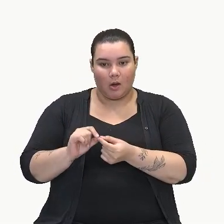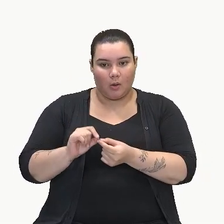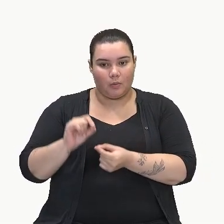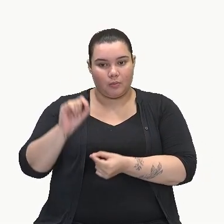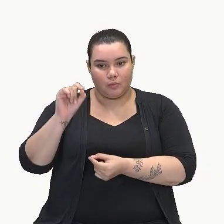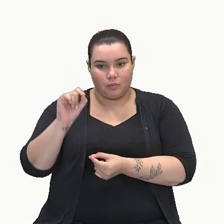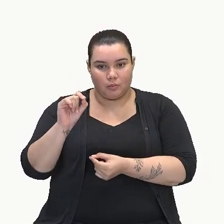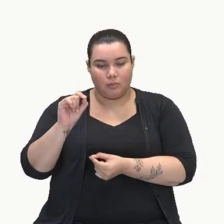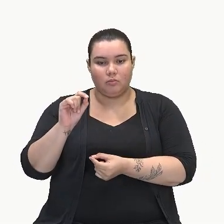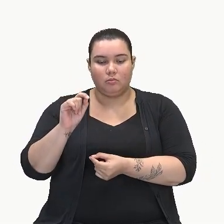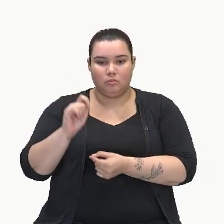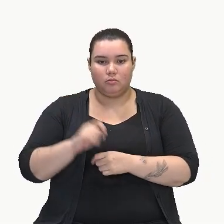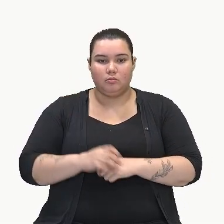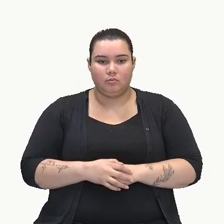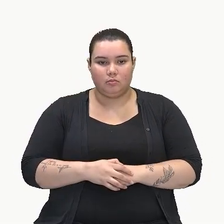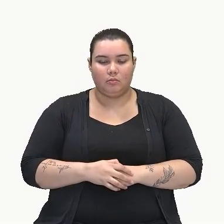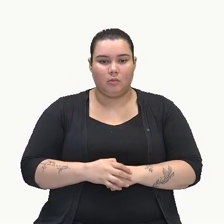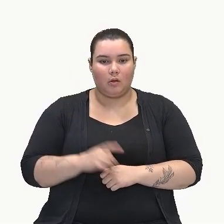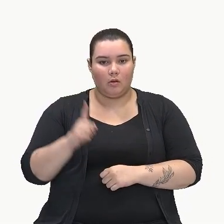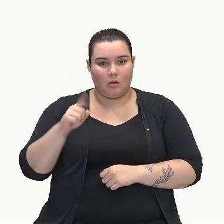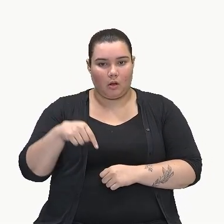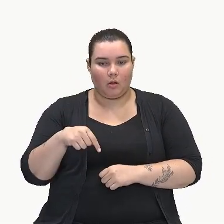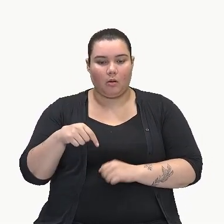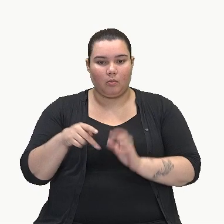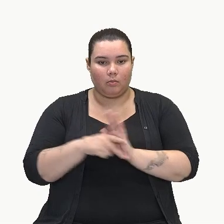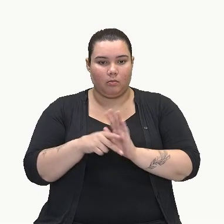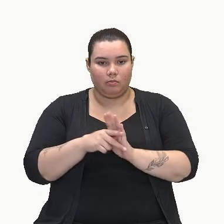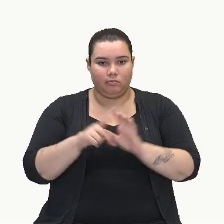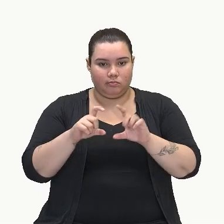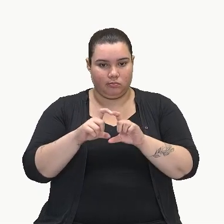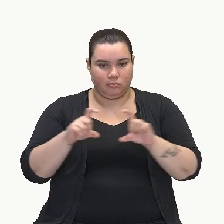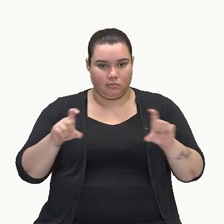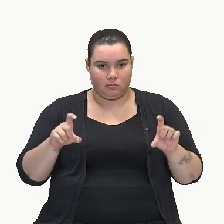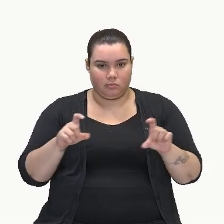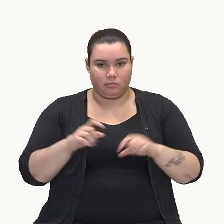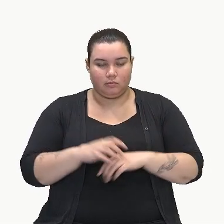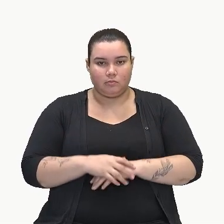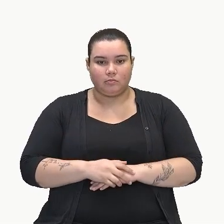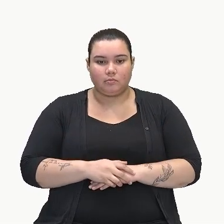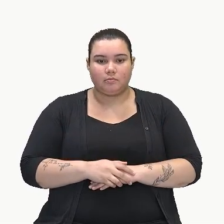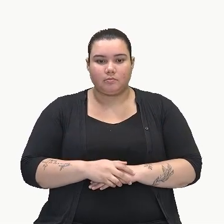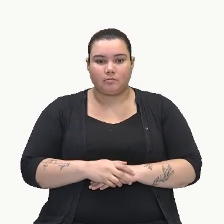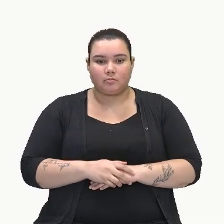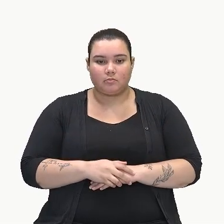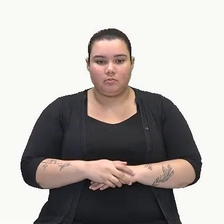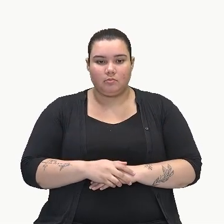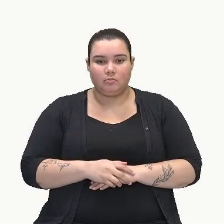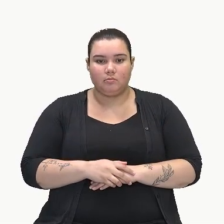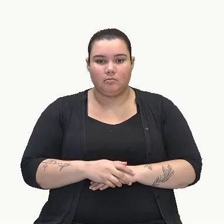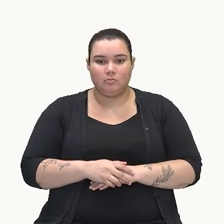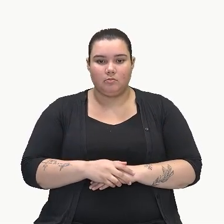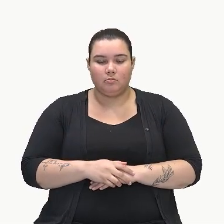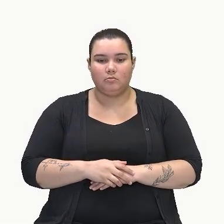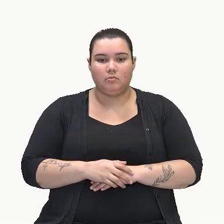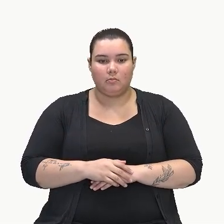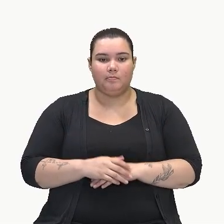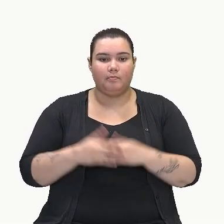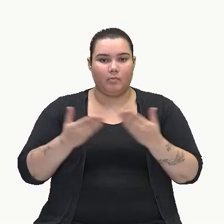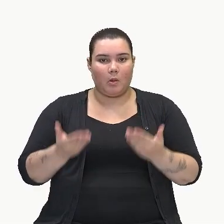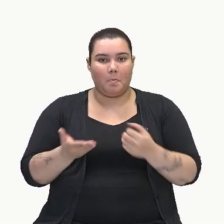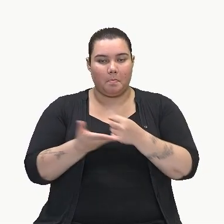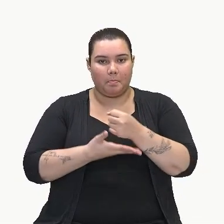posso chamar de largura aqui na nossa figura, tá bom? Aqui a base como comprimento,